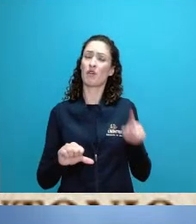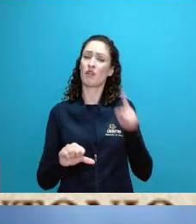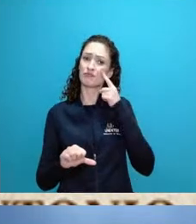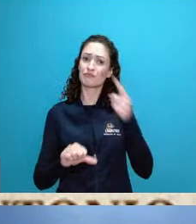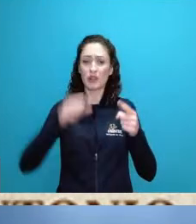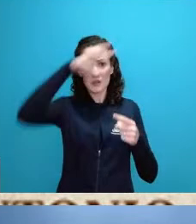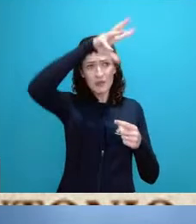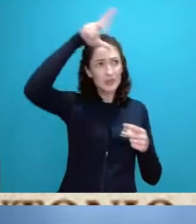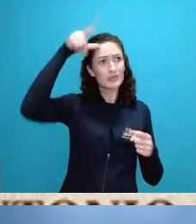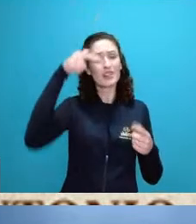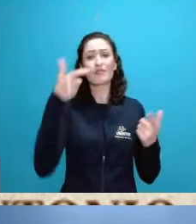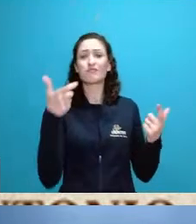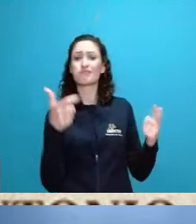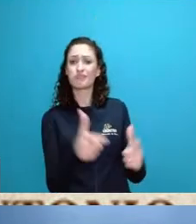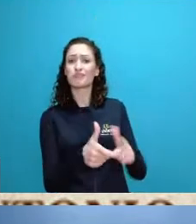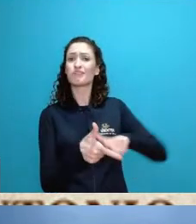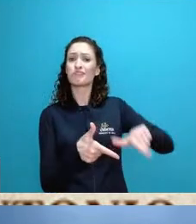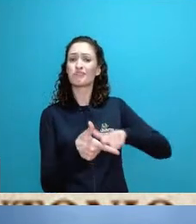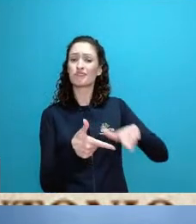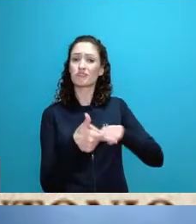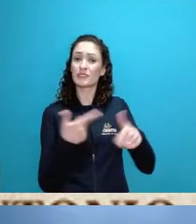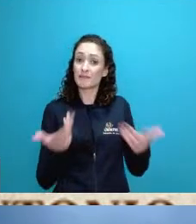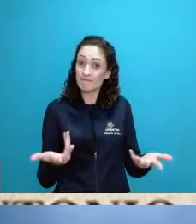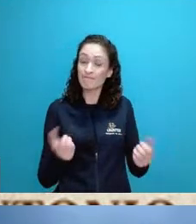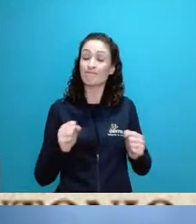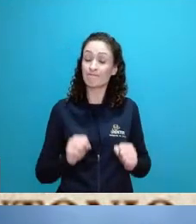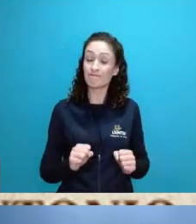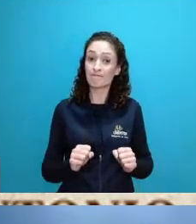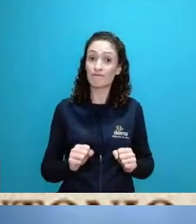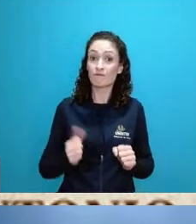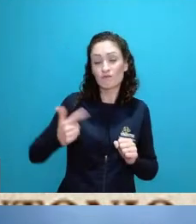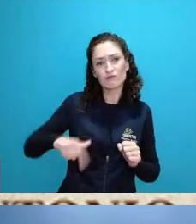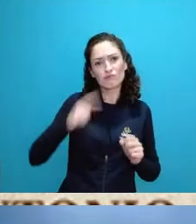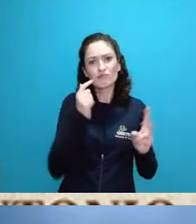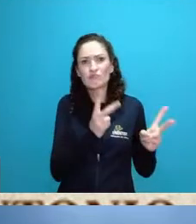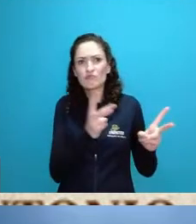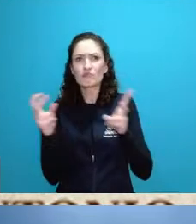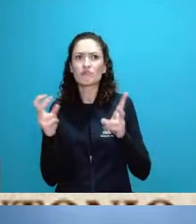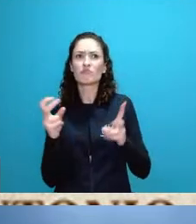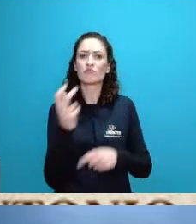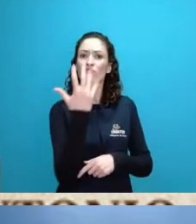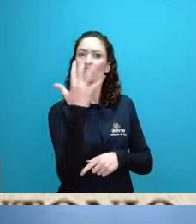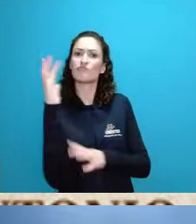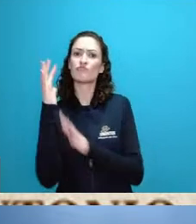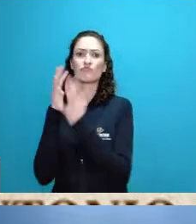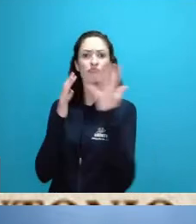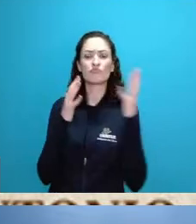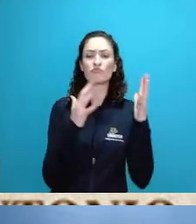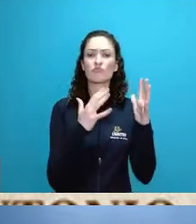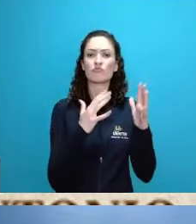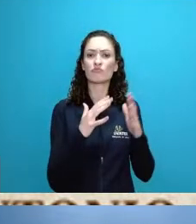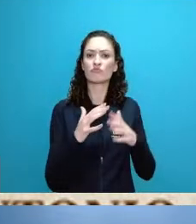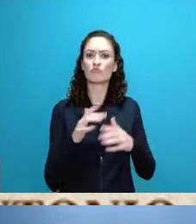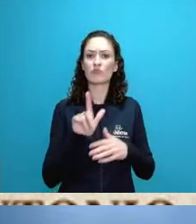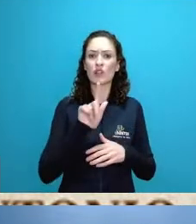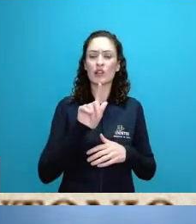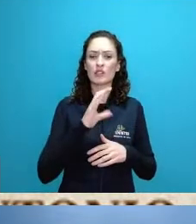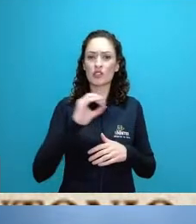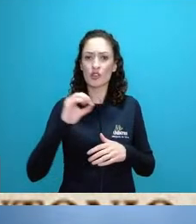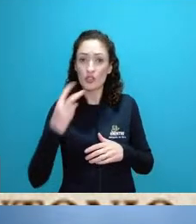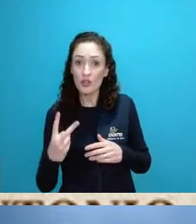não mais como um espaço né como uma floresta que assimila e que acumula que fixa gás carbônico mas sim como uma potencial